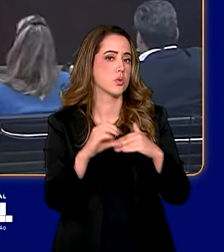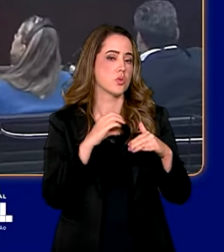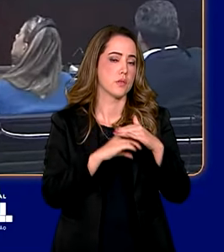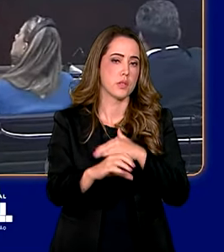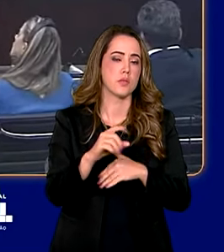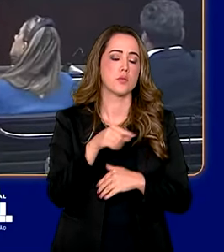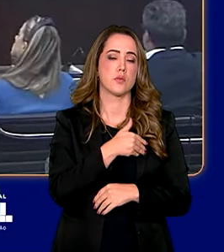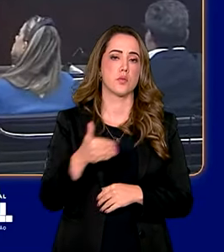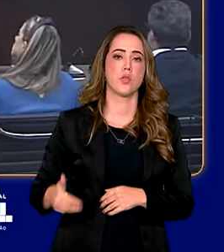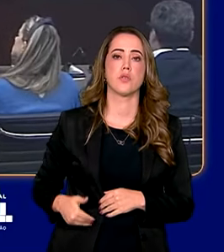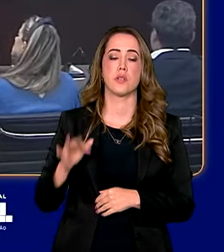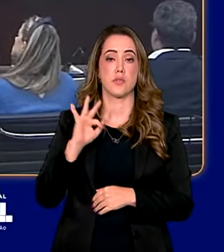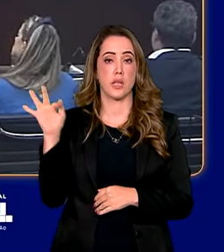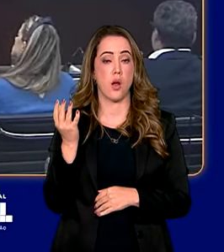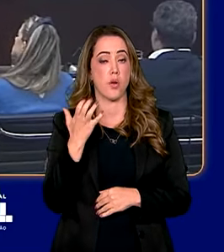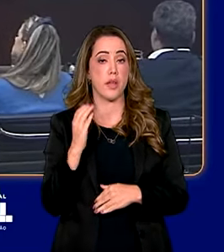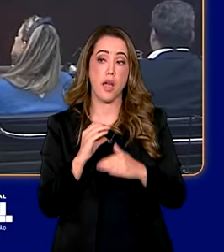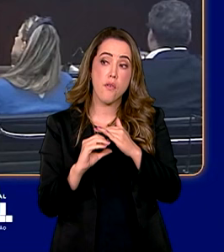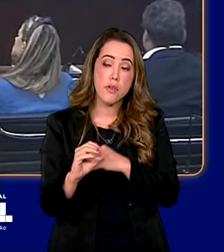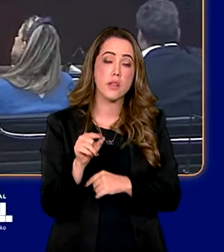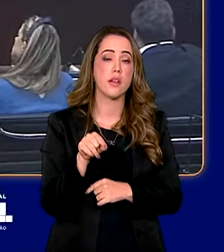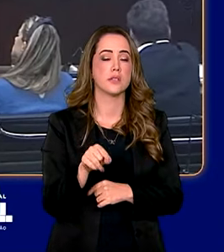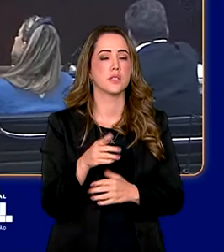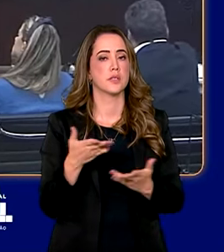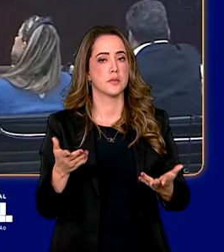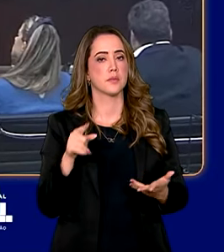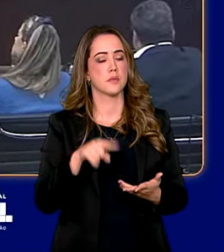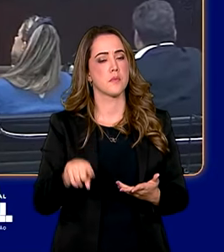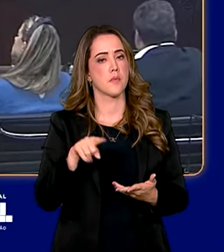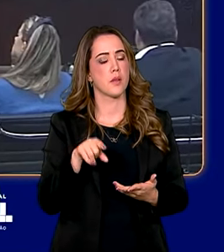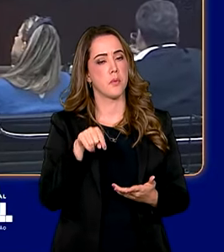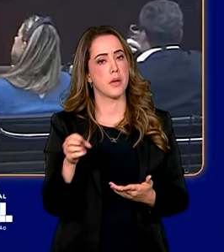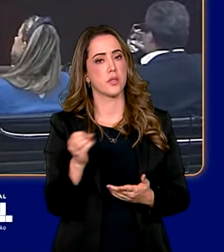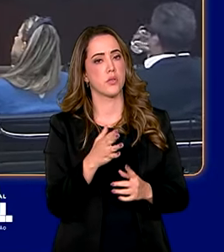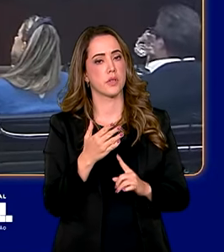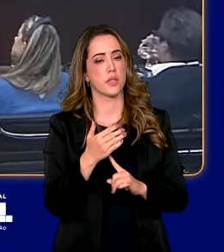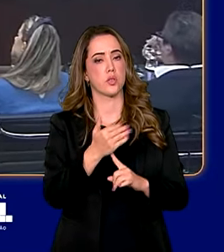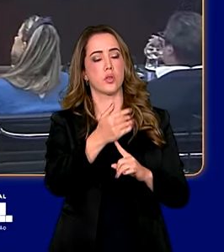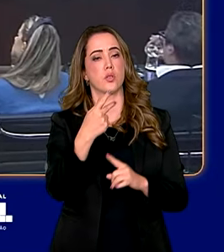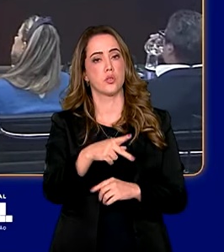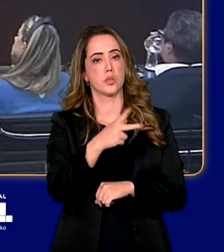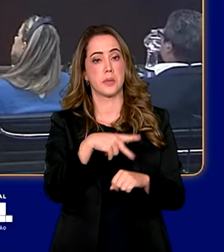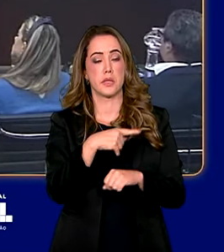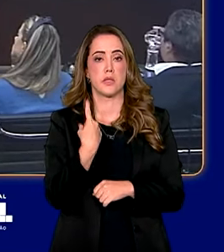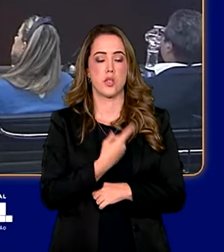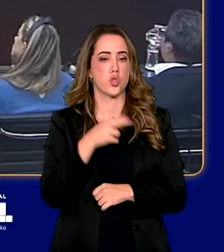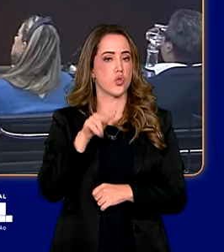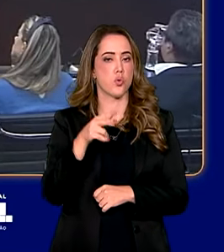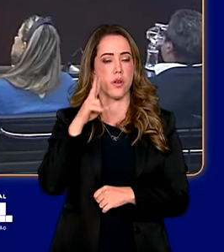que o governo está disposto e está disponibilizando, na verdade, para a inovação desse país. É algo que nós nunca vimos até